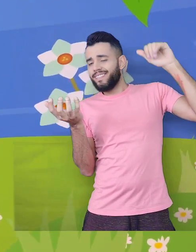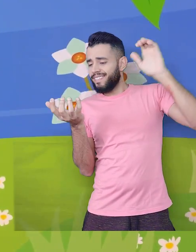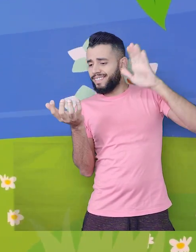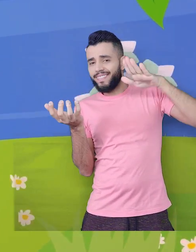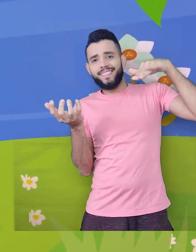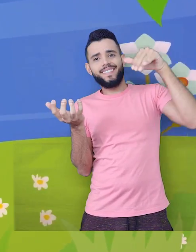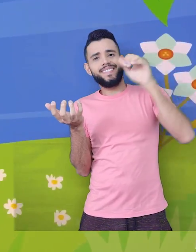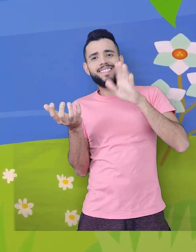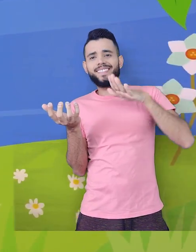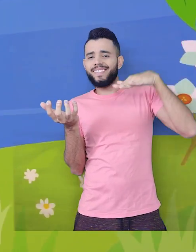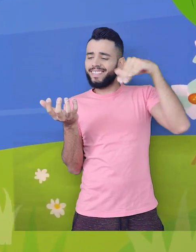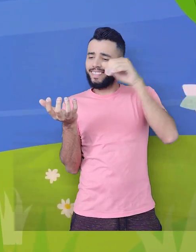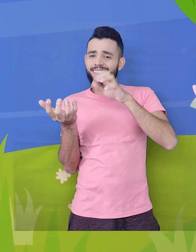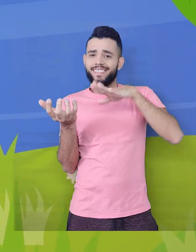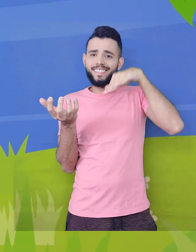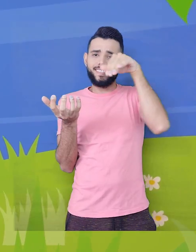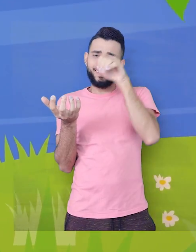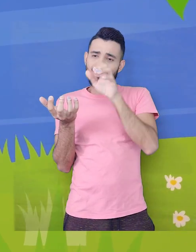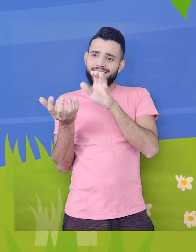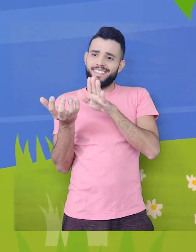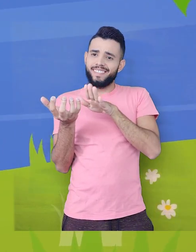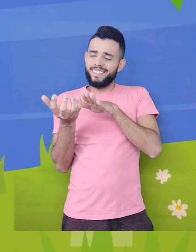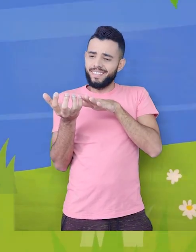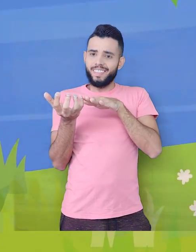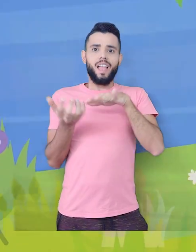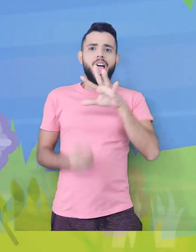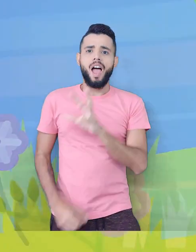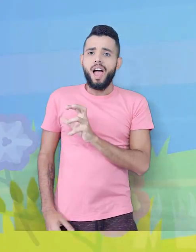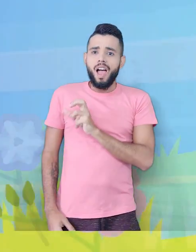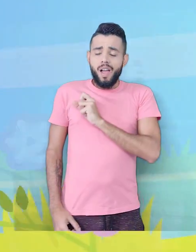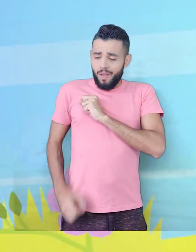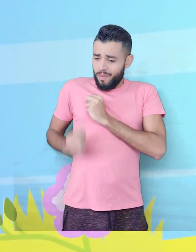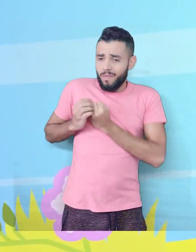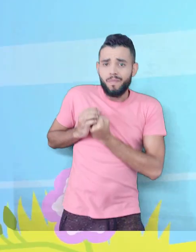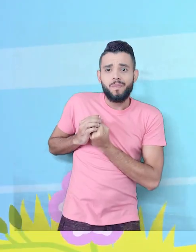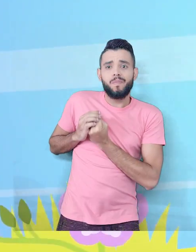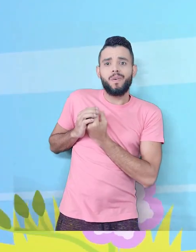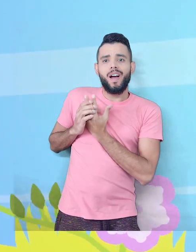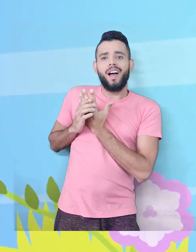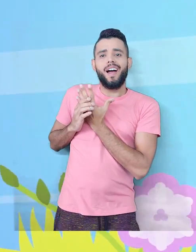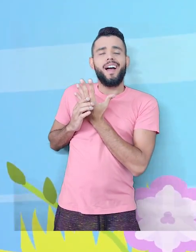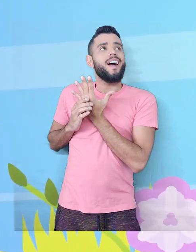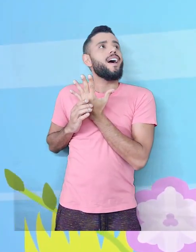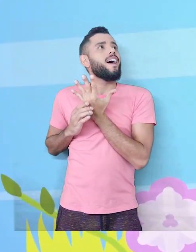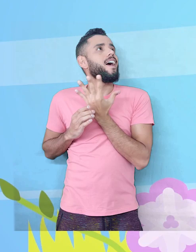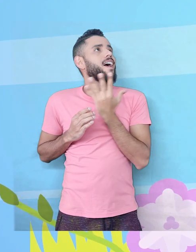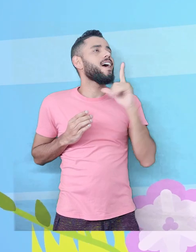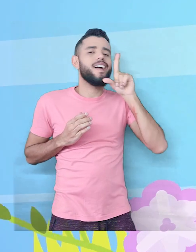ar Desabrochou o meu amor Ele vai me